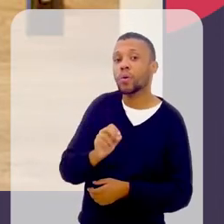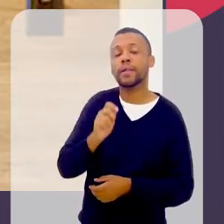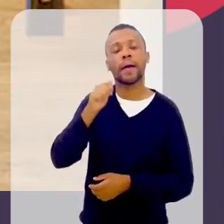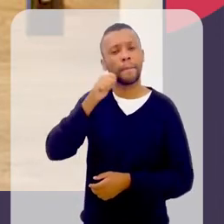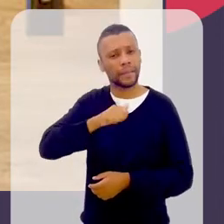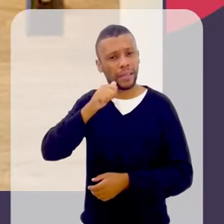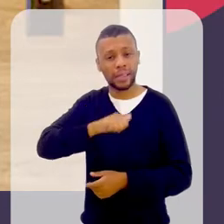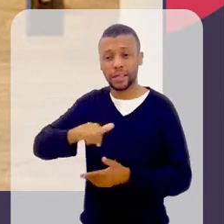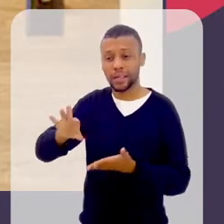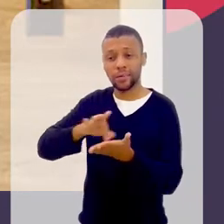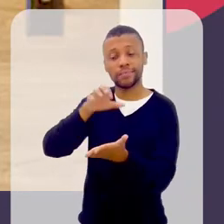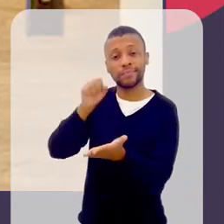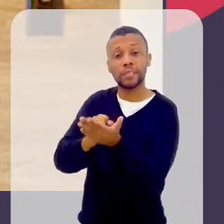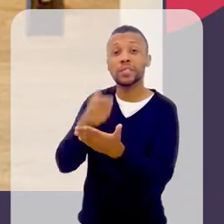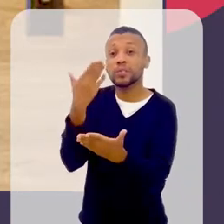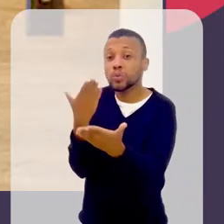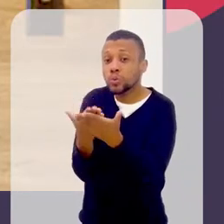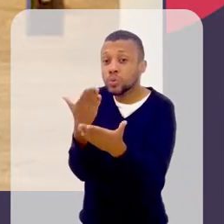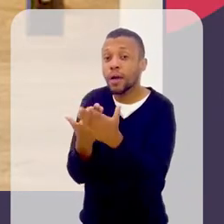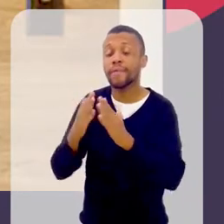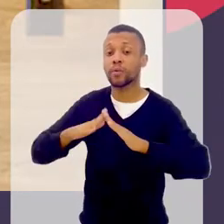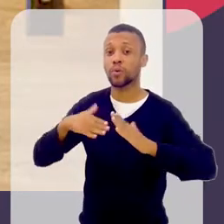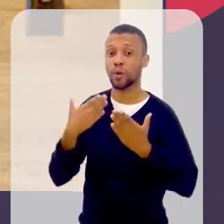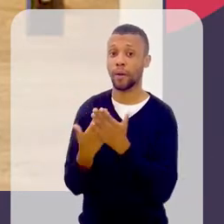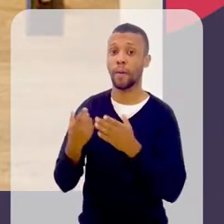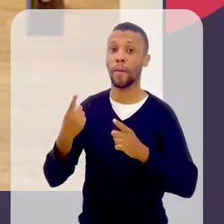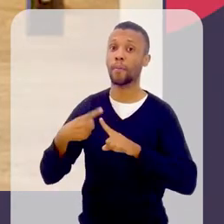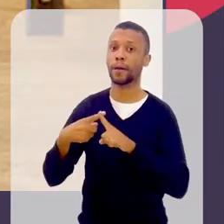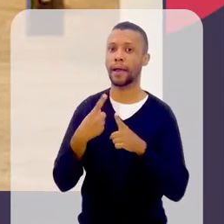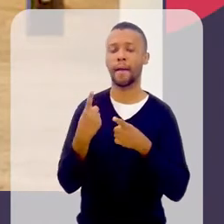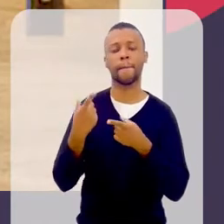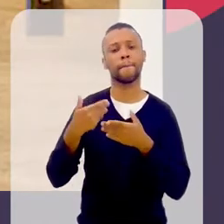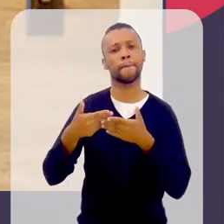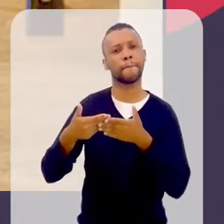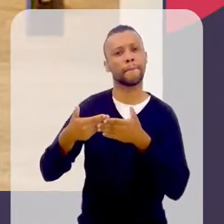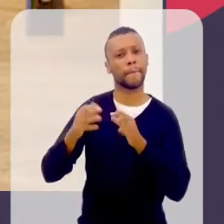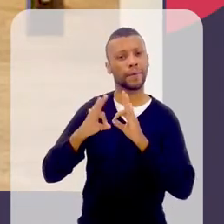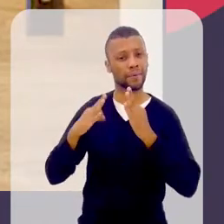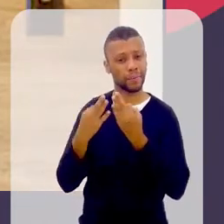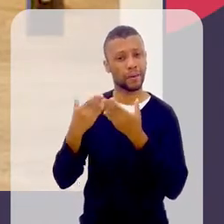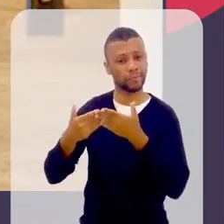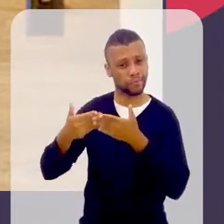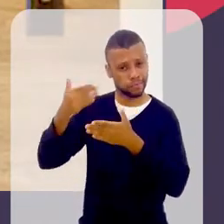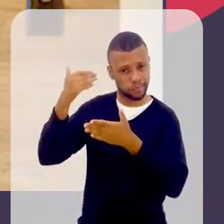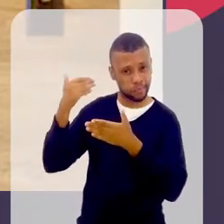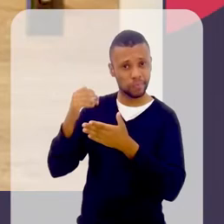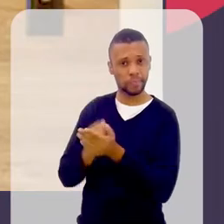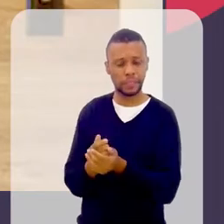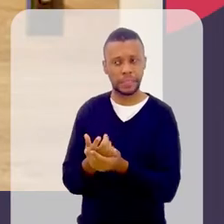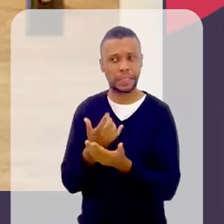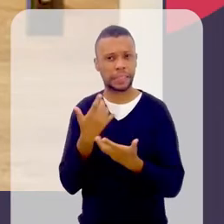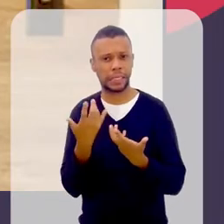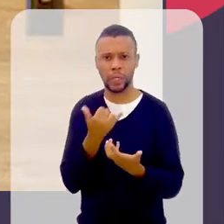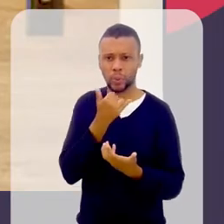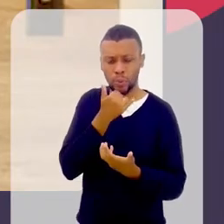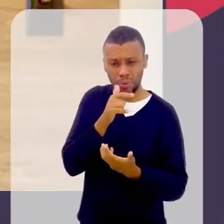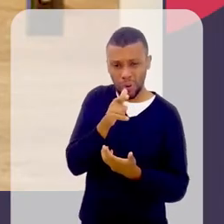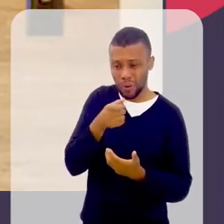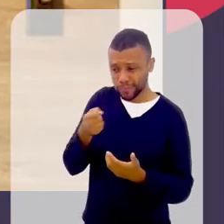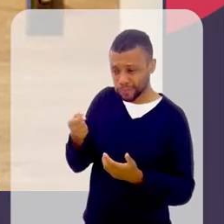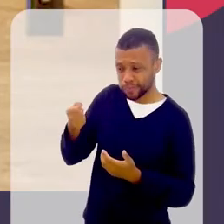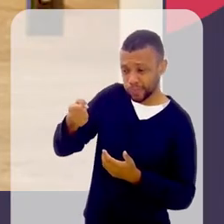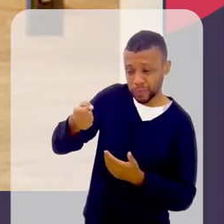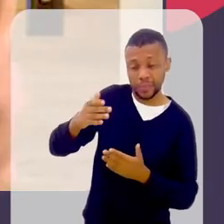colégio dela? Porque imagino que também pras famílias da época devia ter uma resistência, né? Não vou botar minha filha nesse